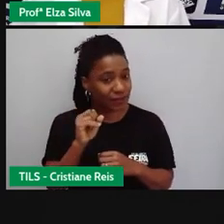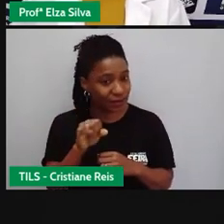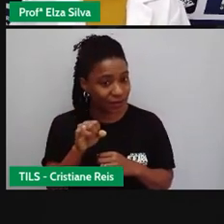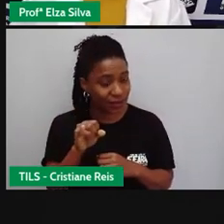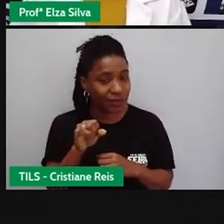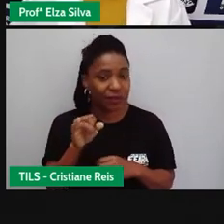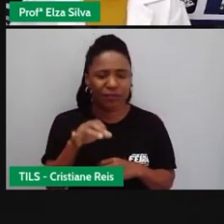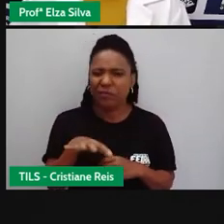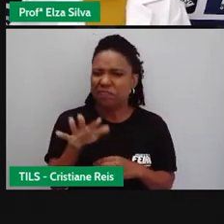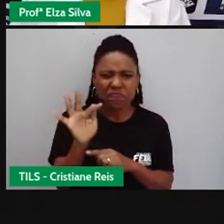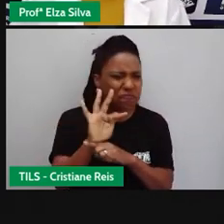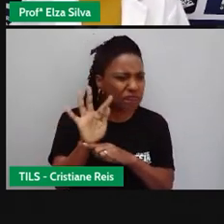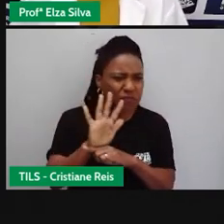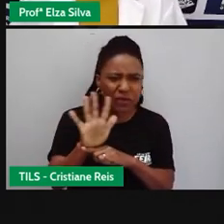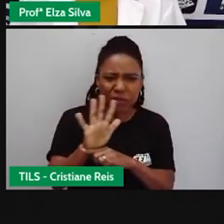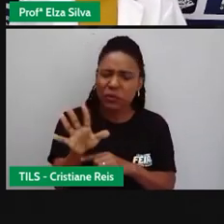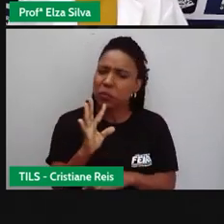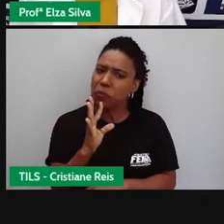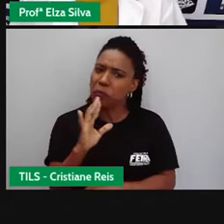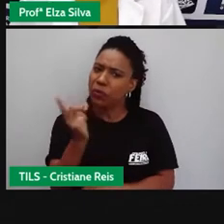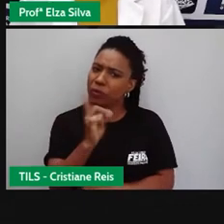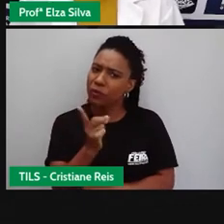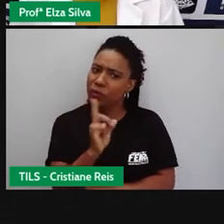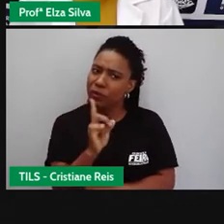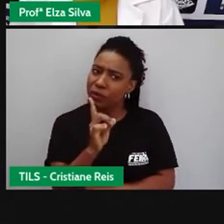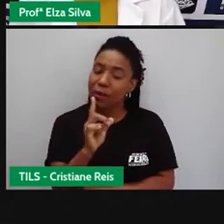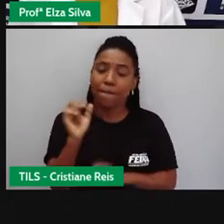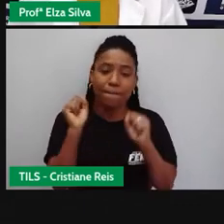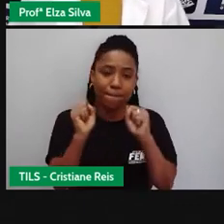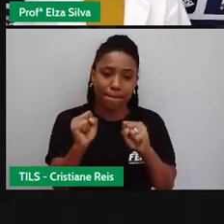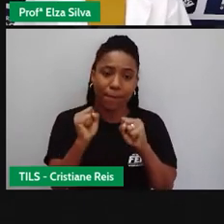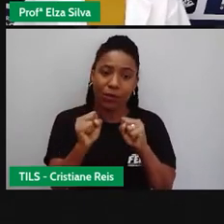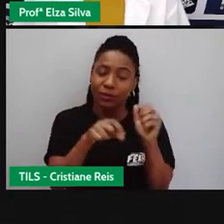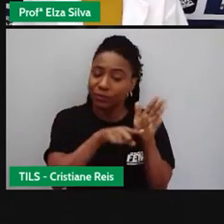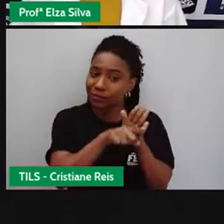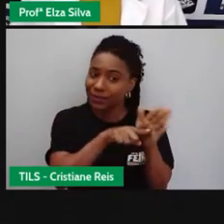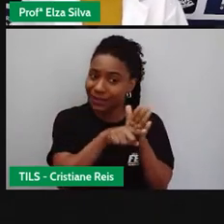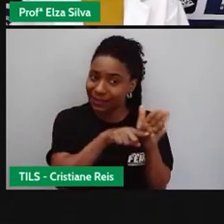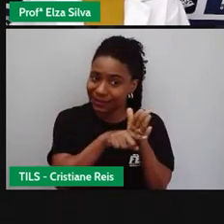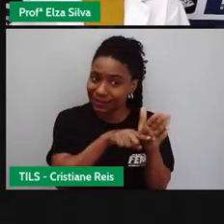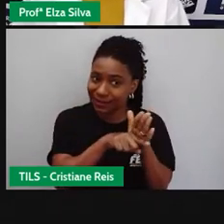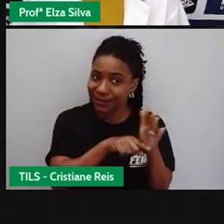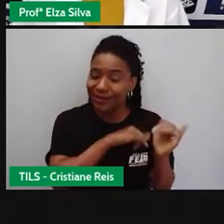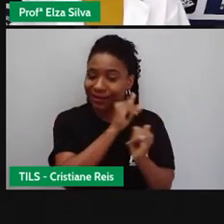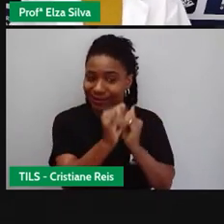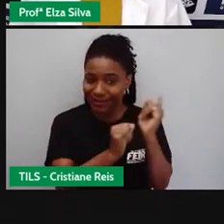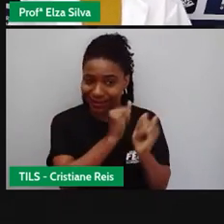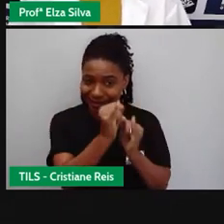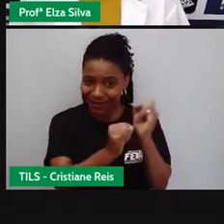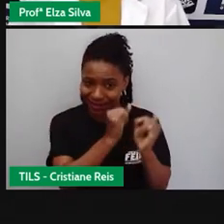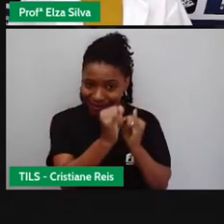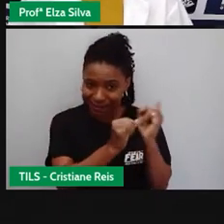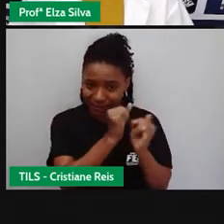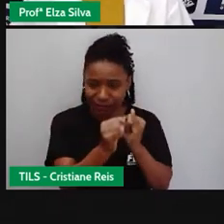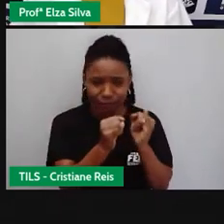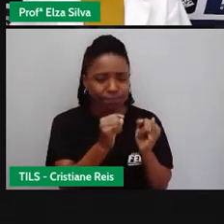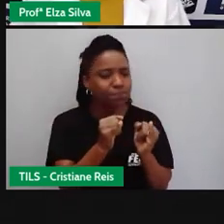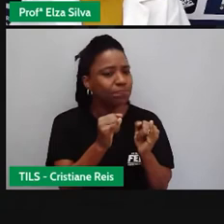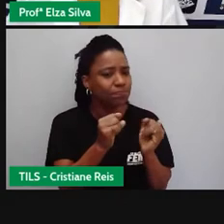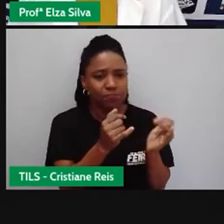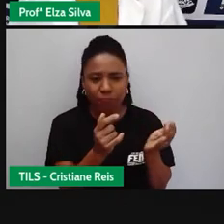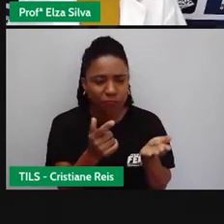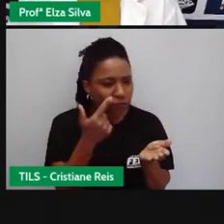assistido ao filme, você então faz a pesquisa na internet. Ler alguma